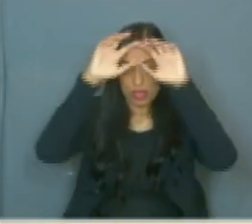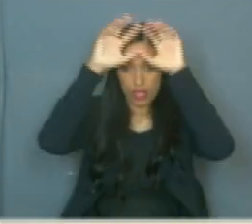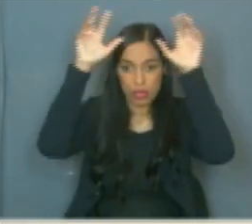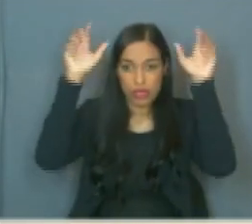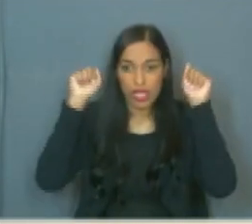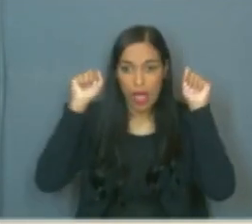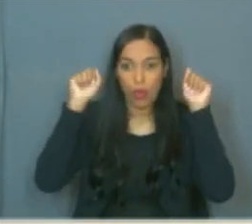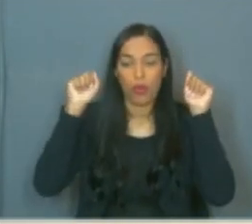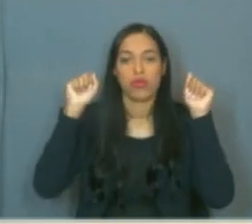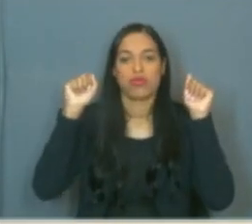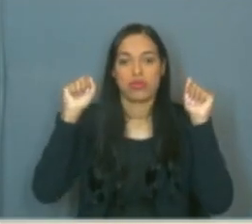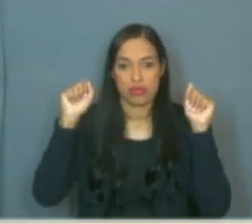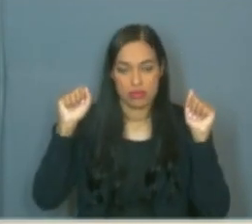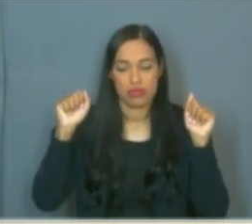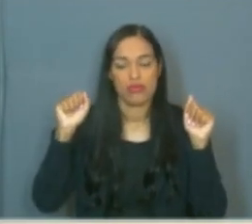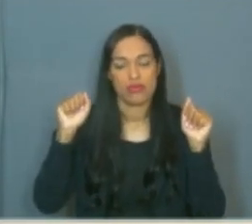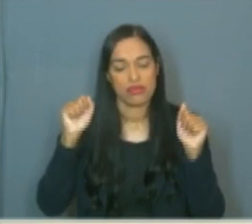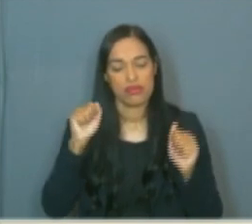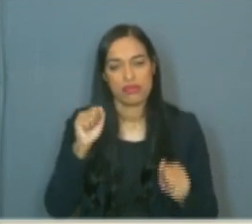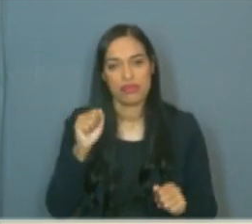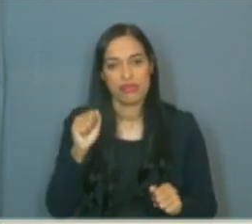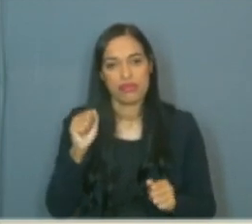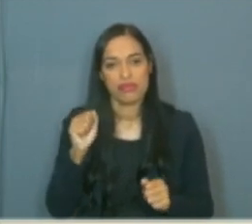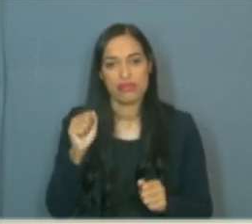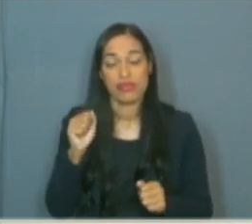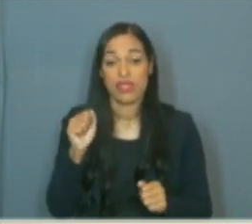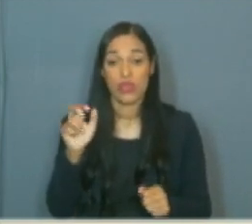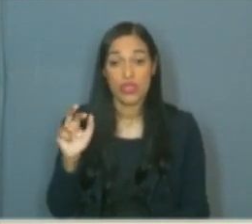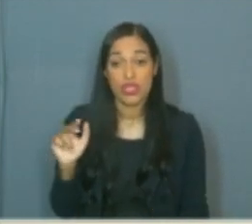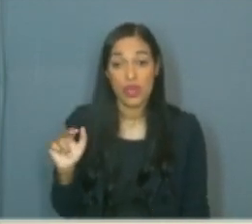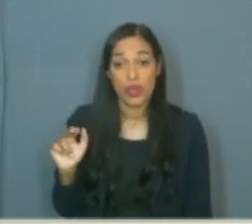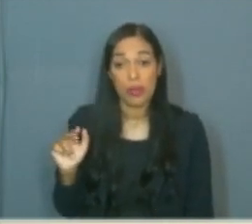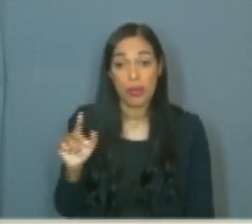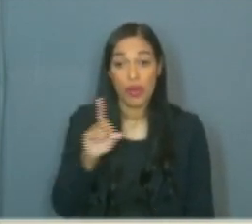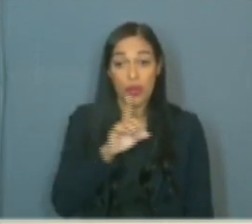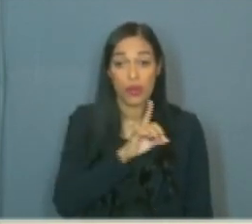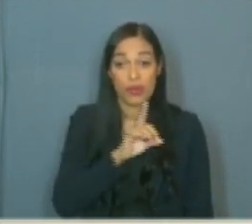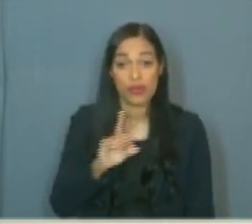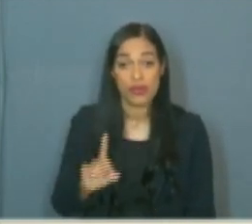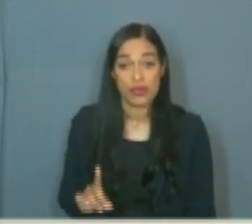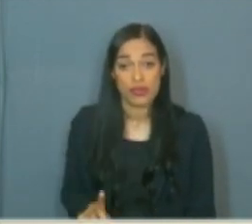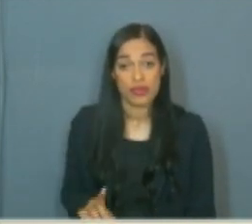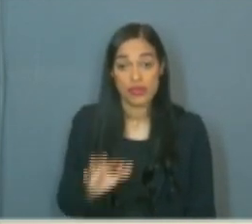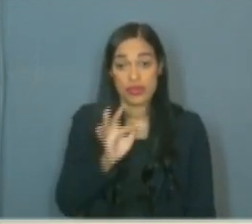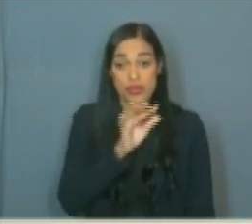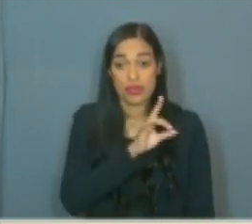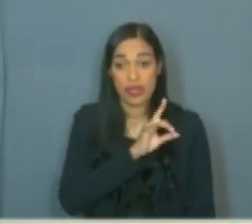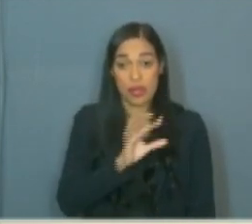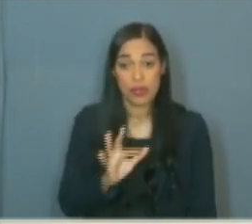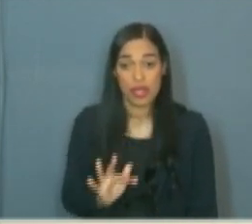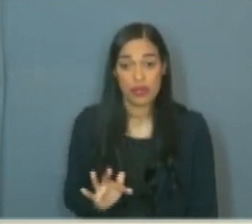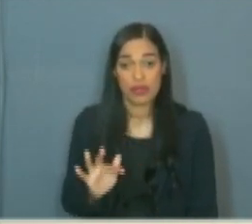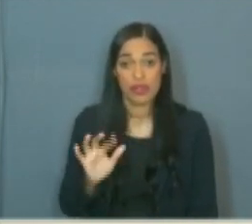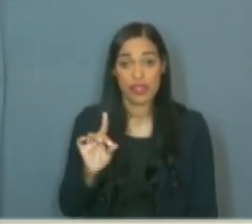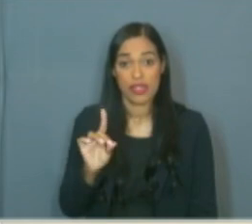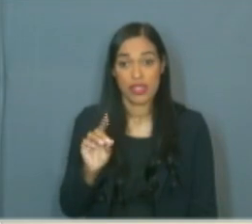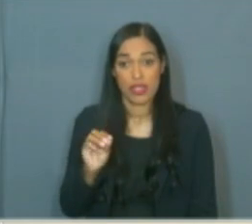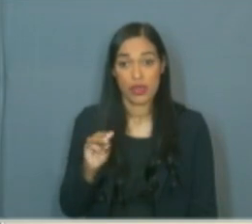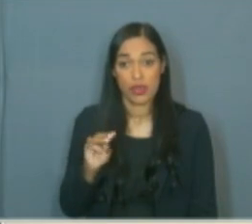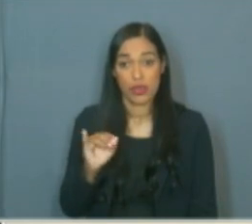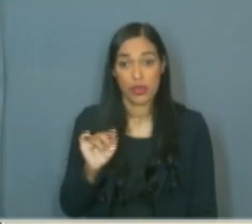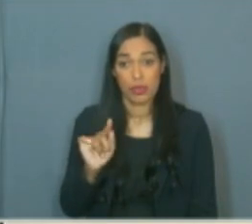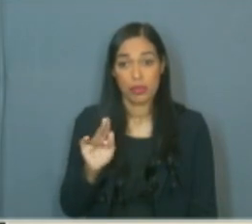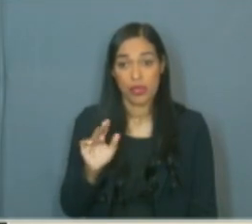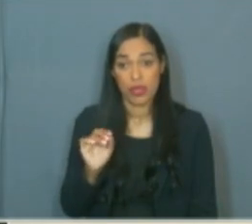E o seu irmão, deputado federal, Chiquinho Brazão, Domingos Brazão